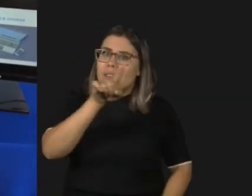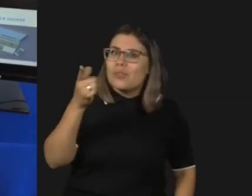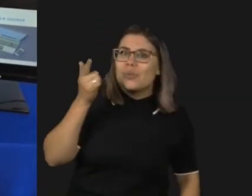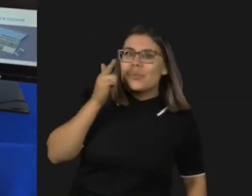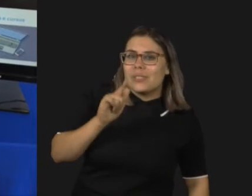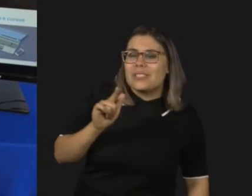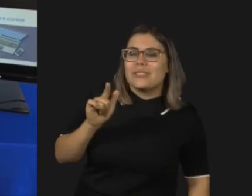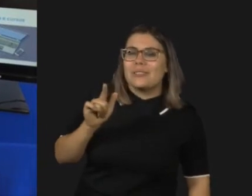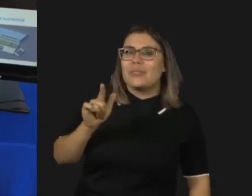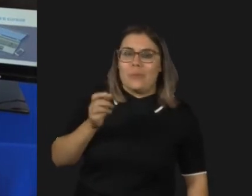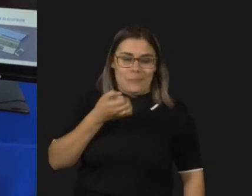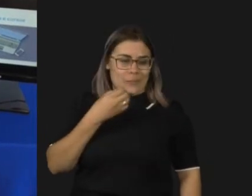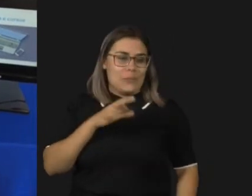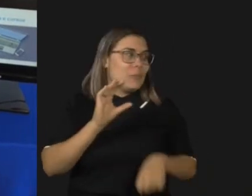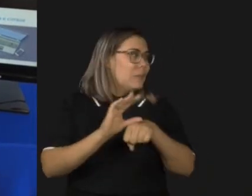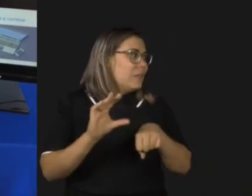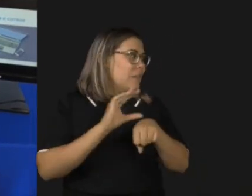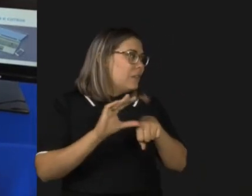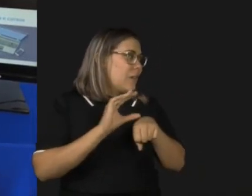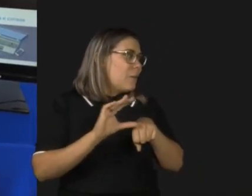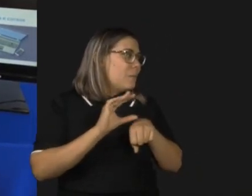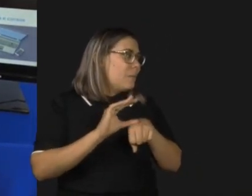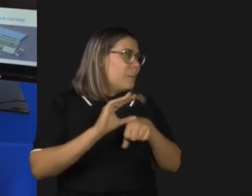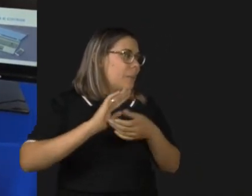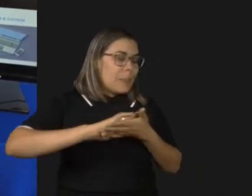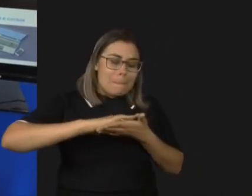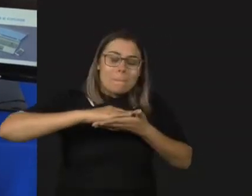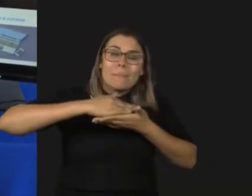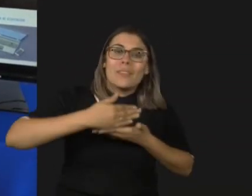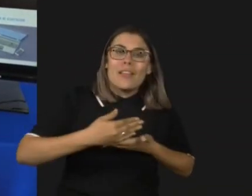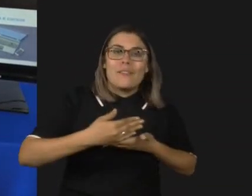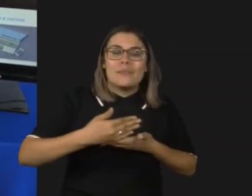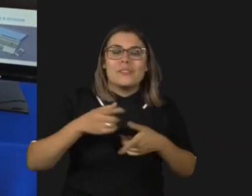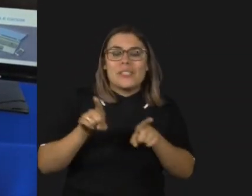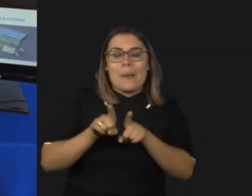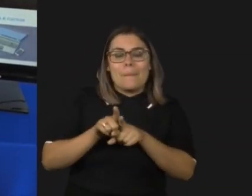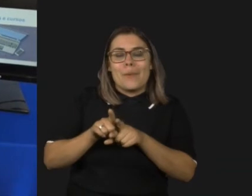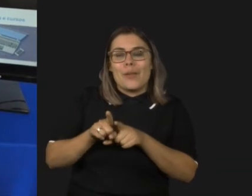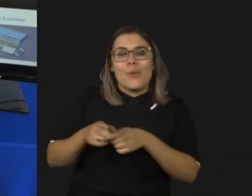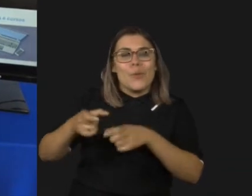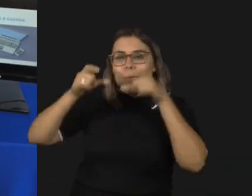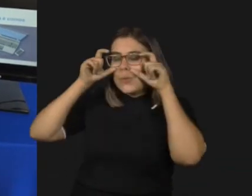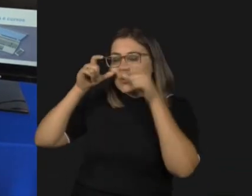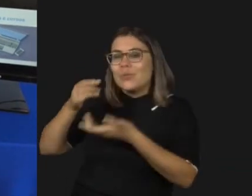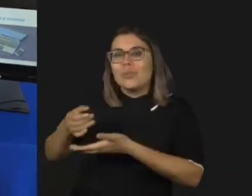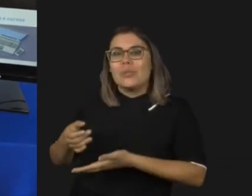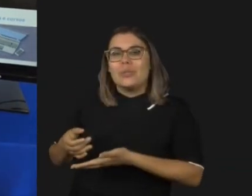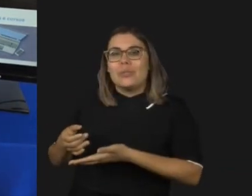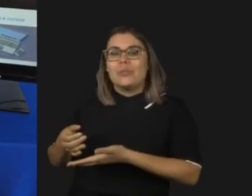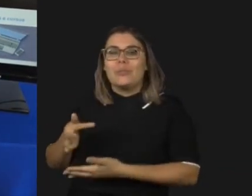como ícone desse curso um laptop uma plantinha e um óculos em cima de uma